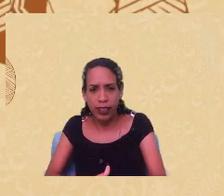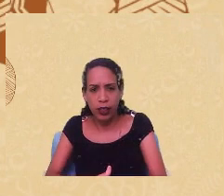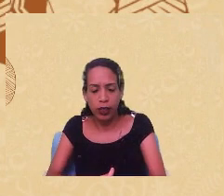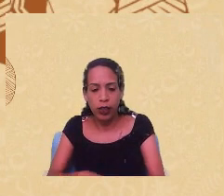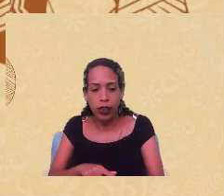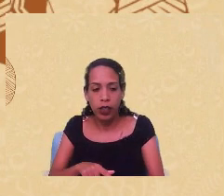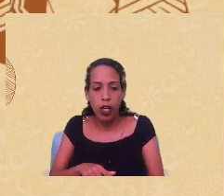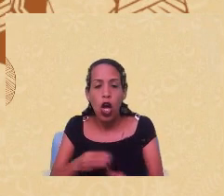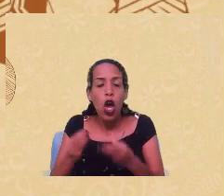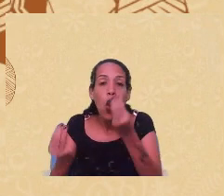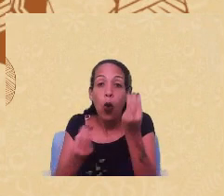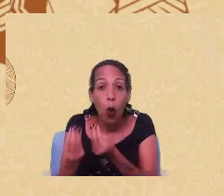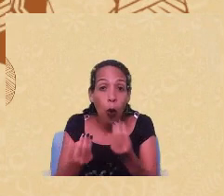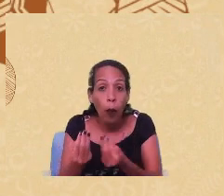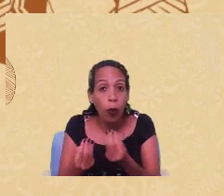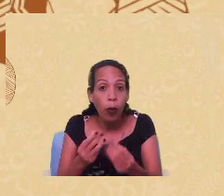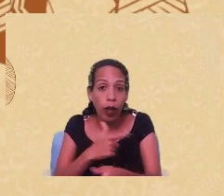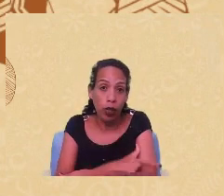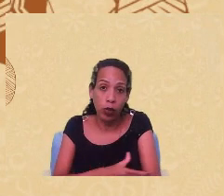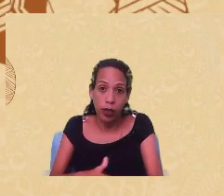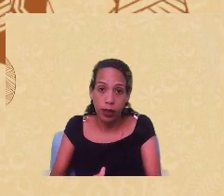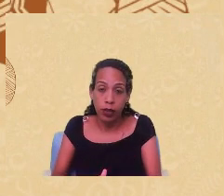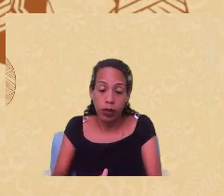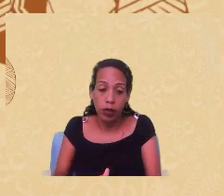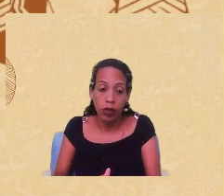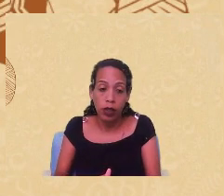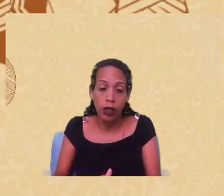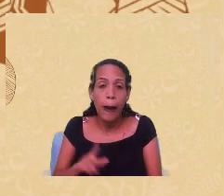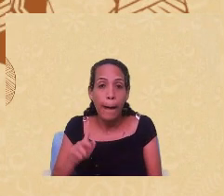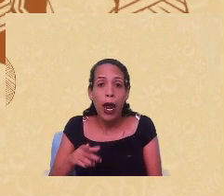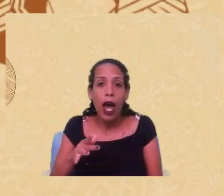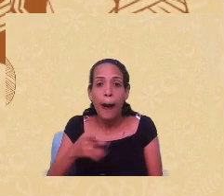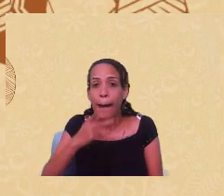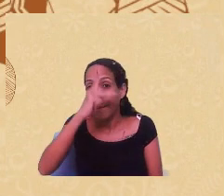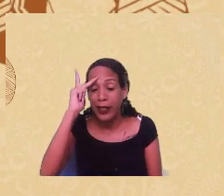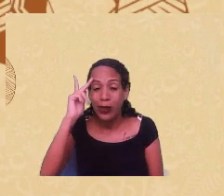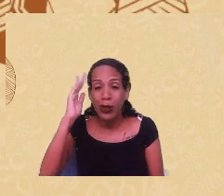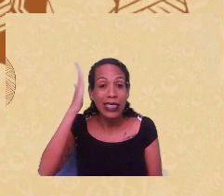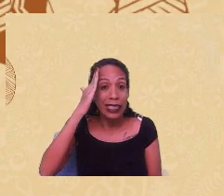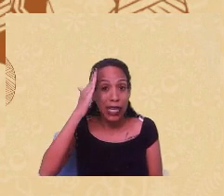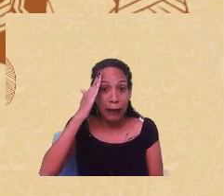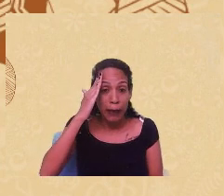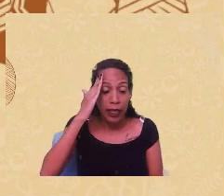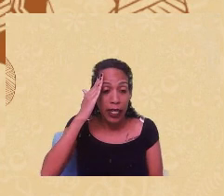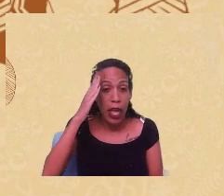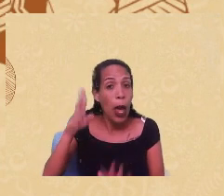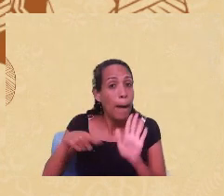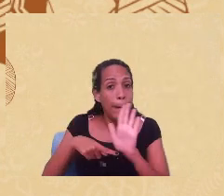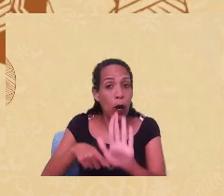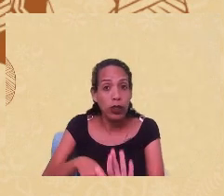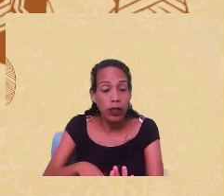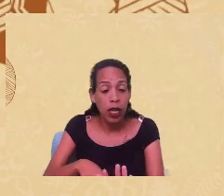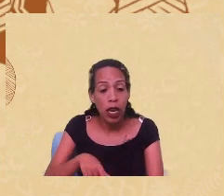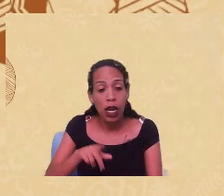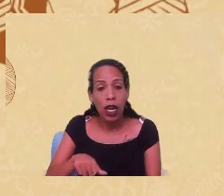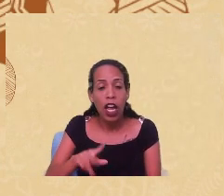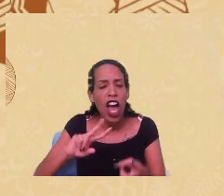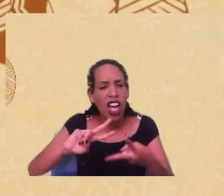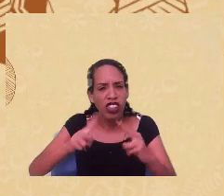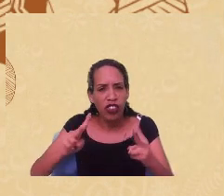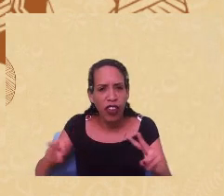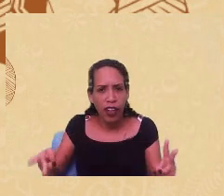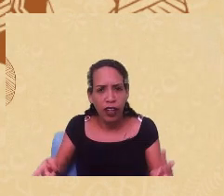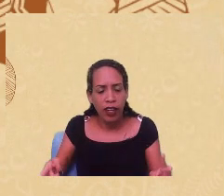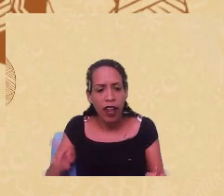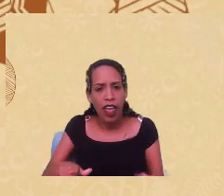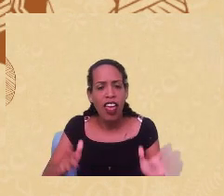educação para conscientizar as pessoas e mostrar que a diversidade é uma